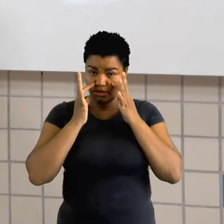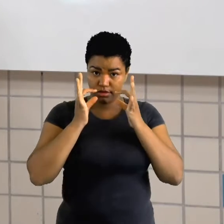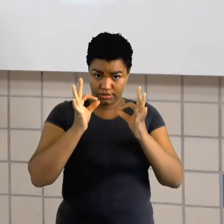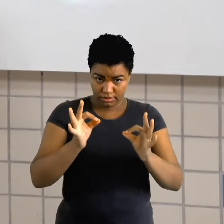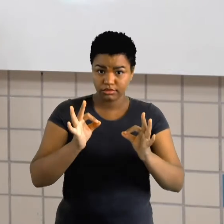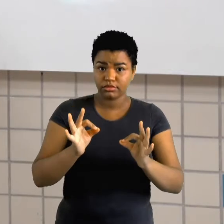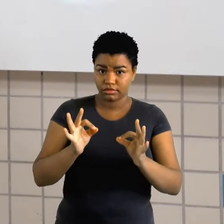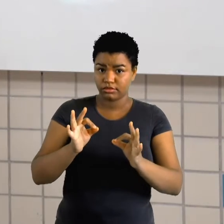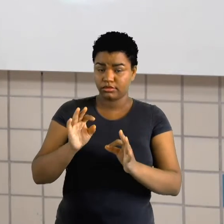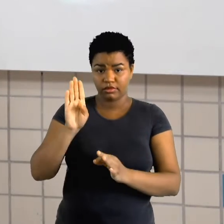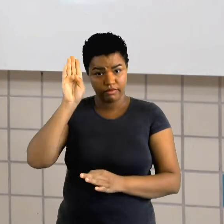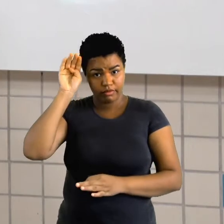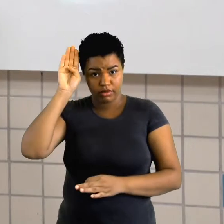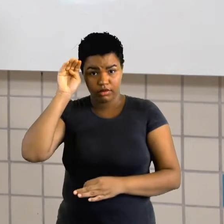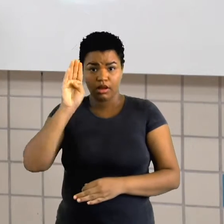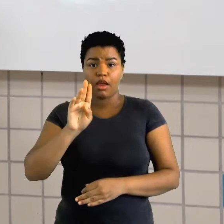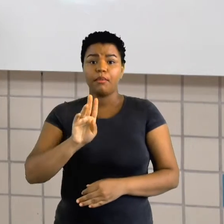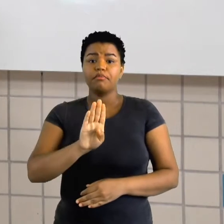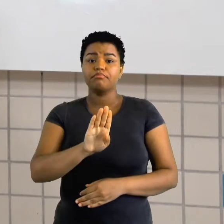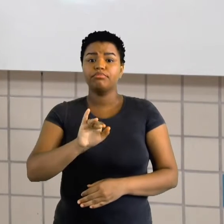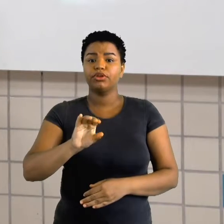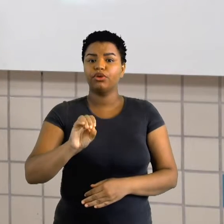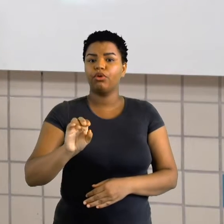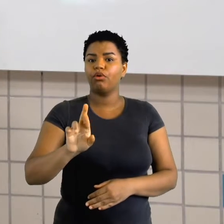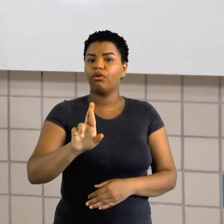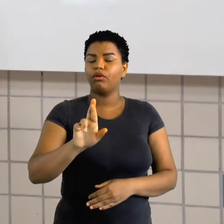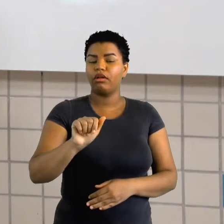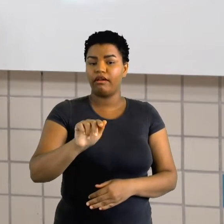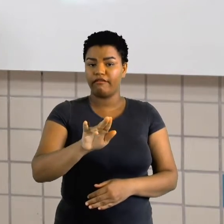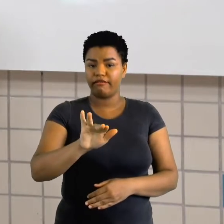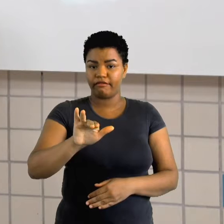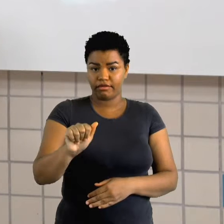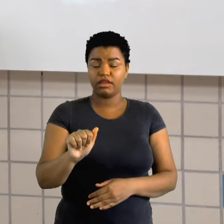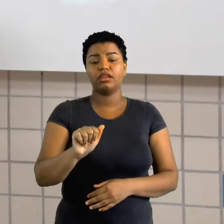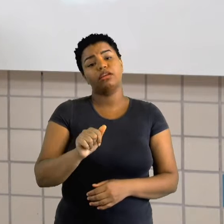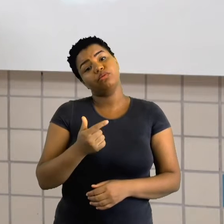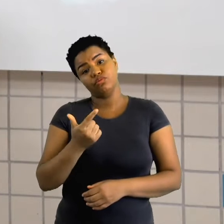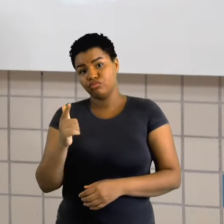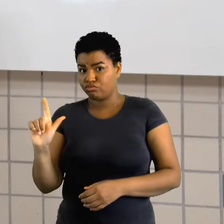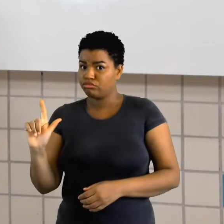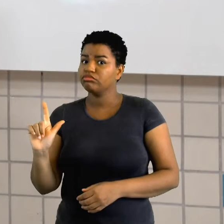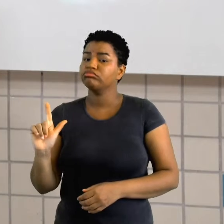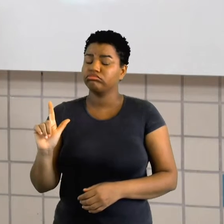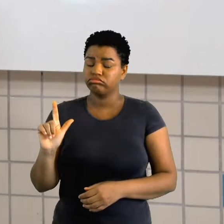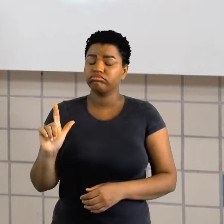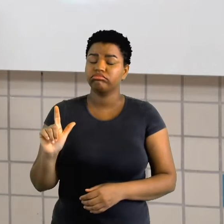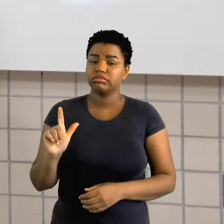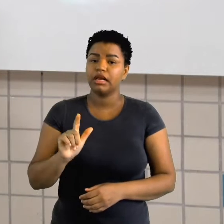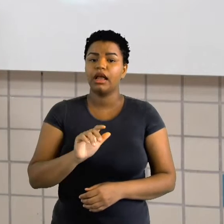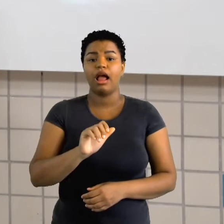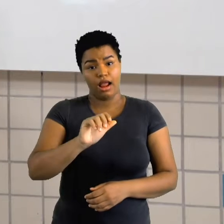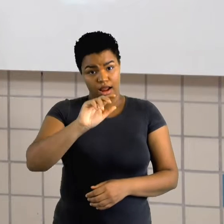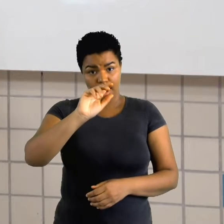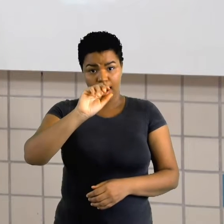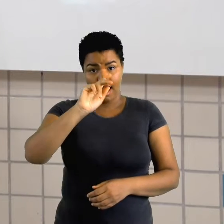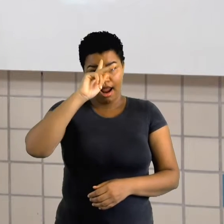Fava. Biografia é uma coisa, autobiografia é outra.